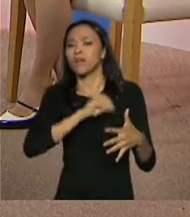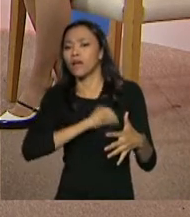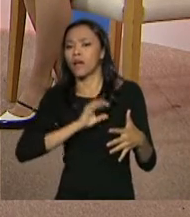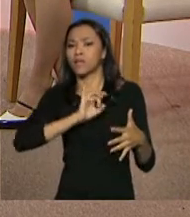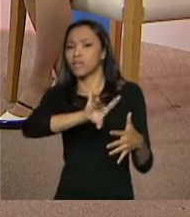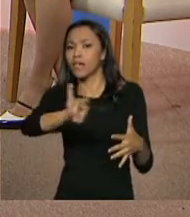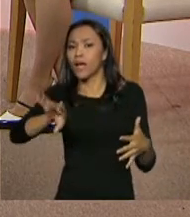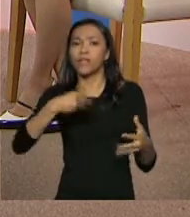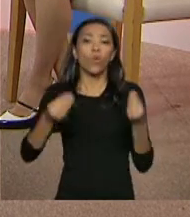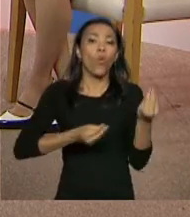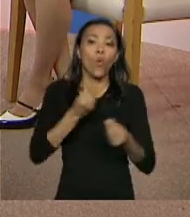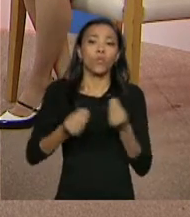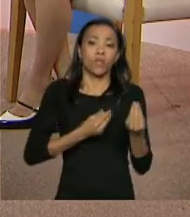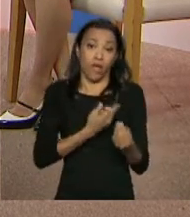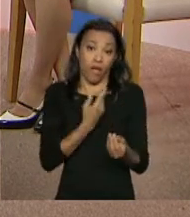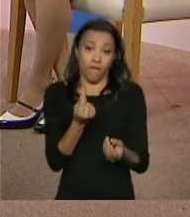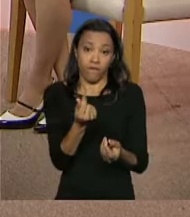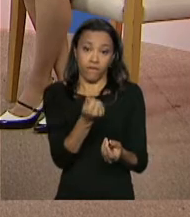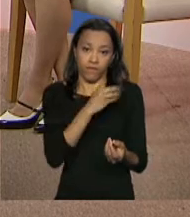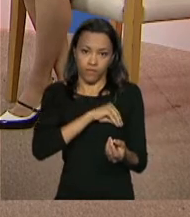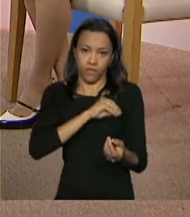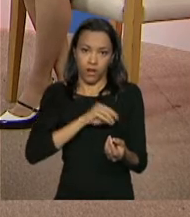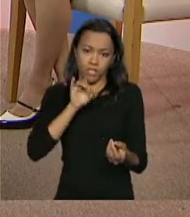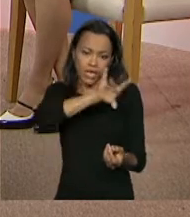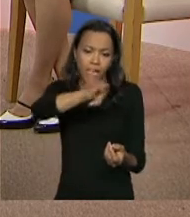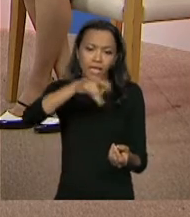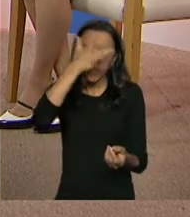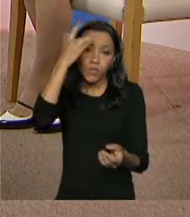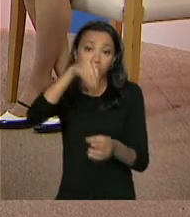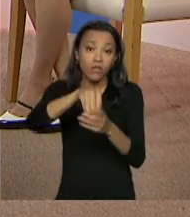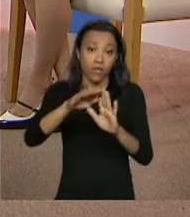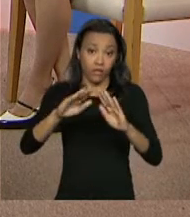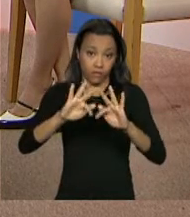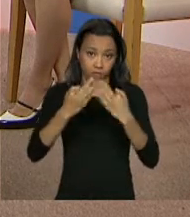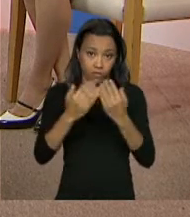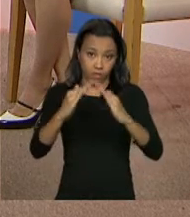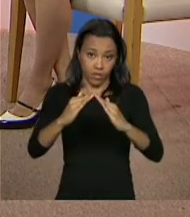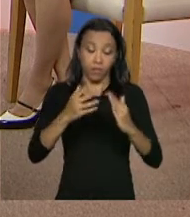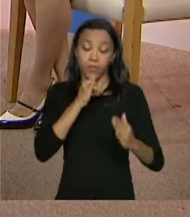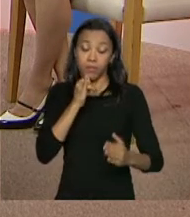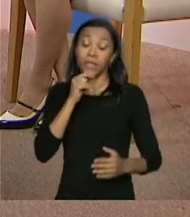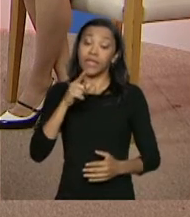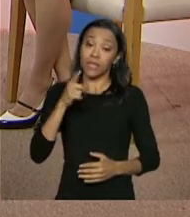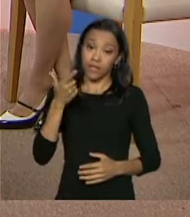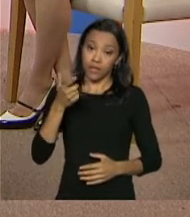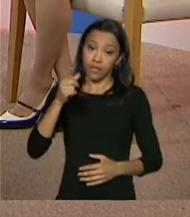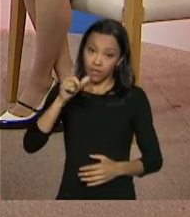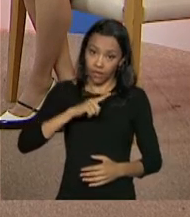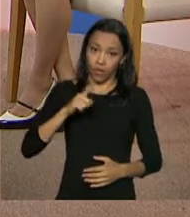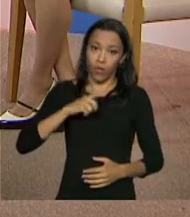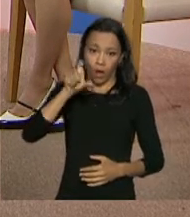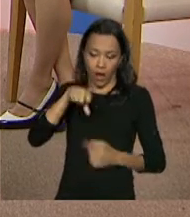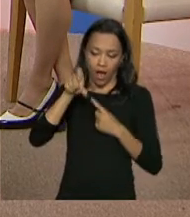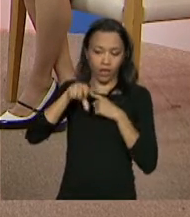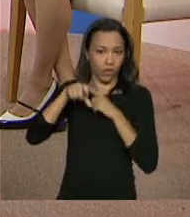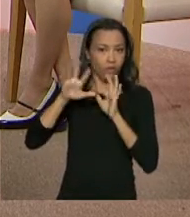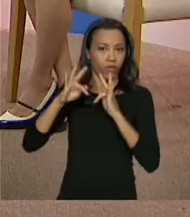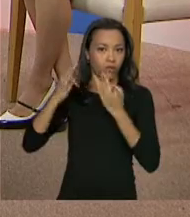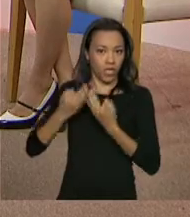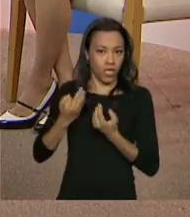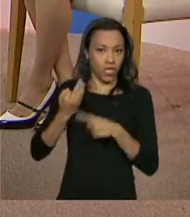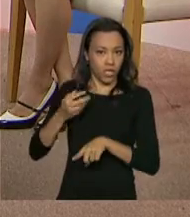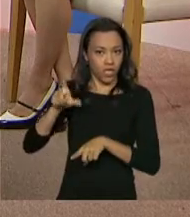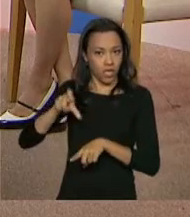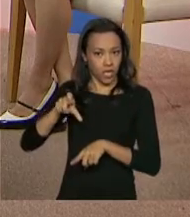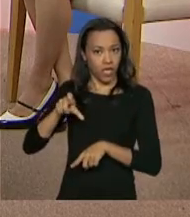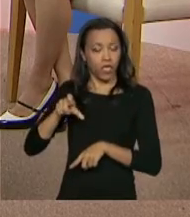Cadastro Único. Ok. Esse responsável familiar, ele, quem é do Bolsa Família, por exemplo, tem o cartãozinho do Bolsa Família, tem lá